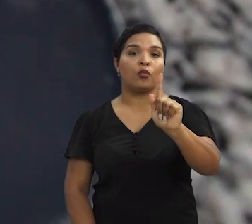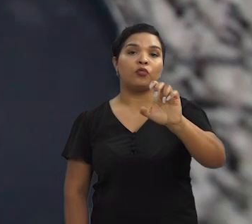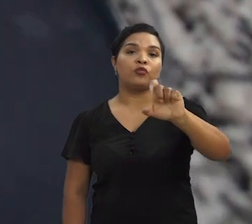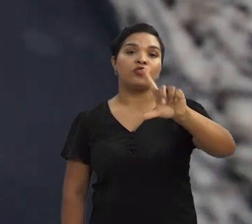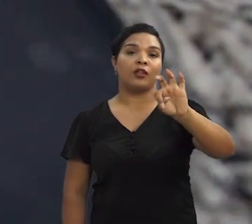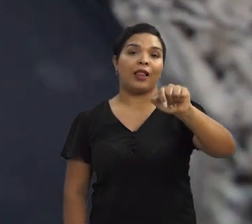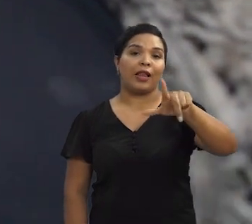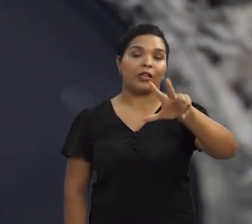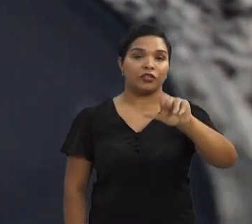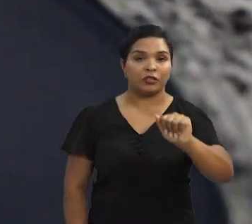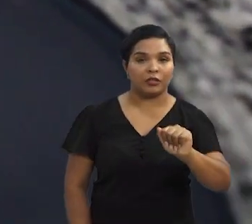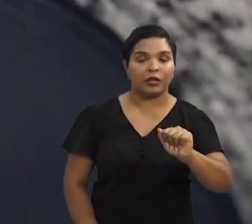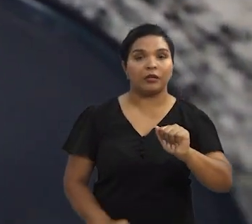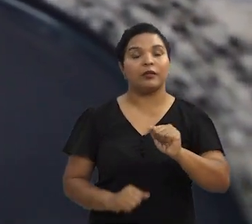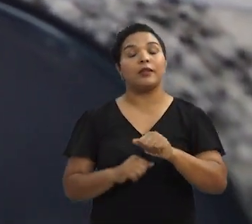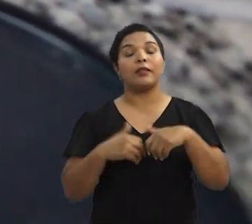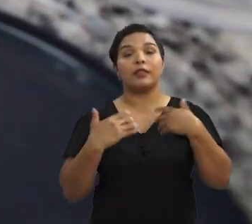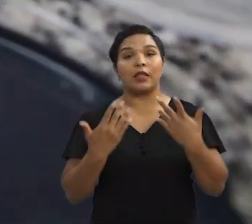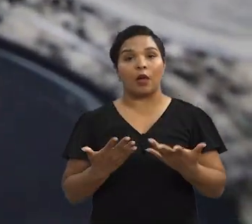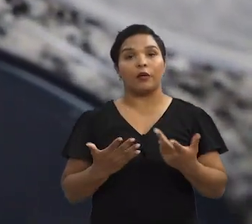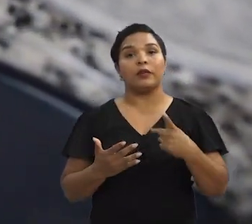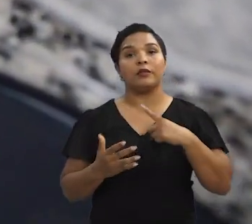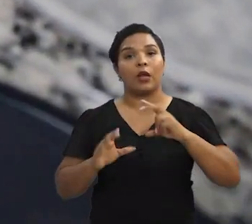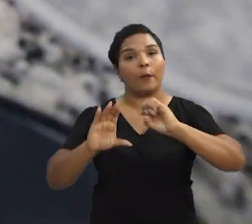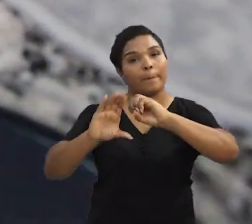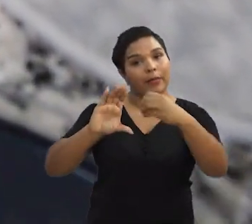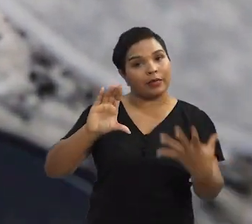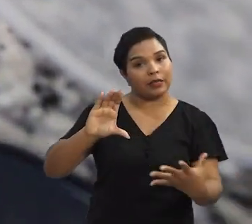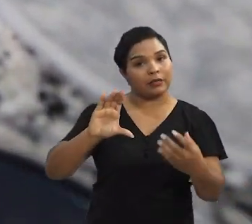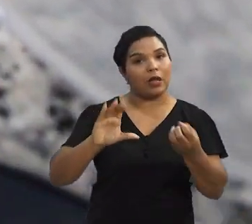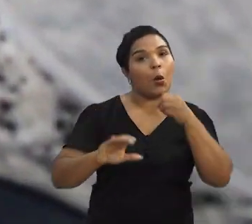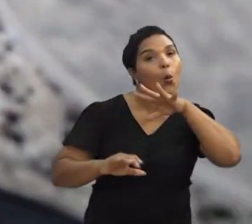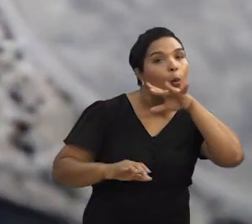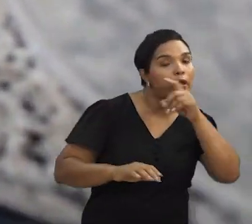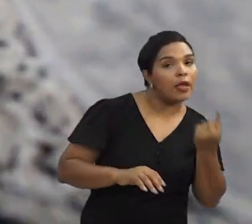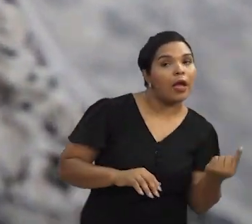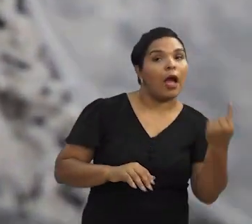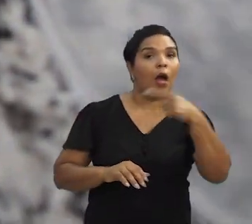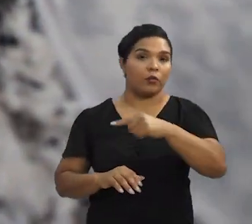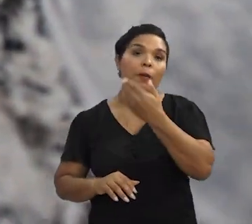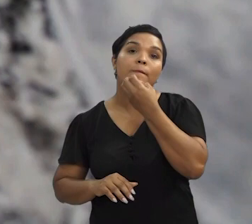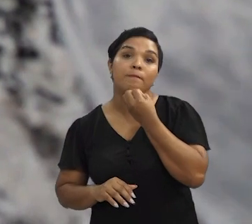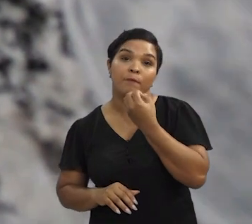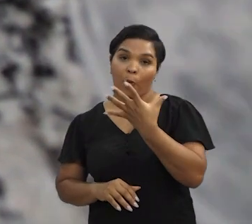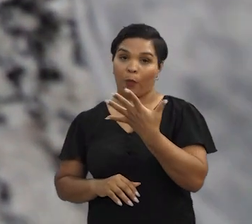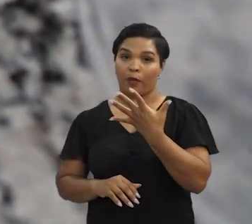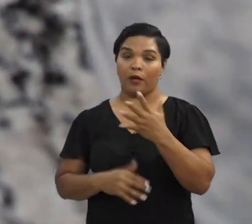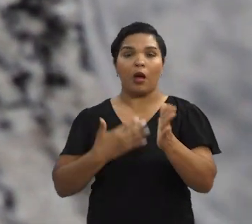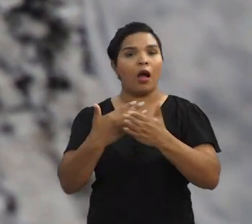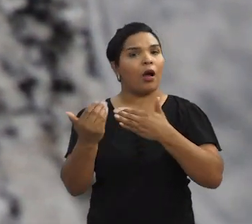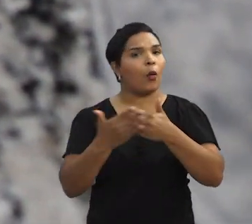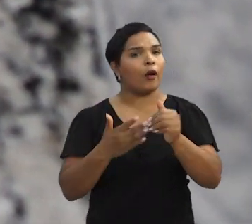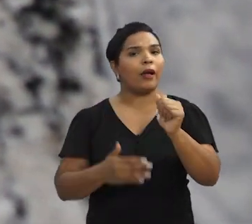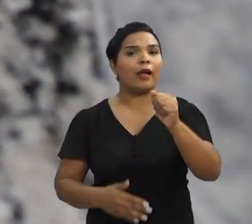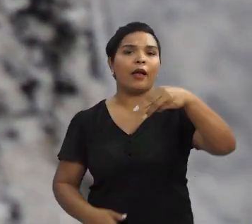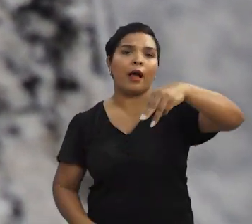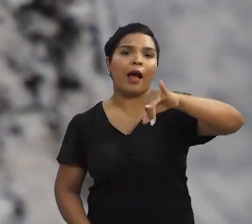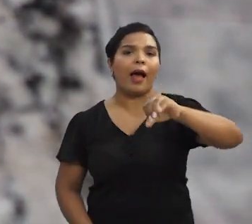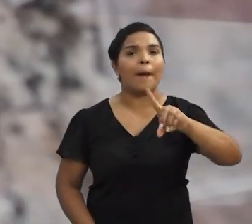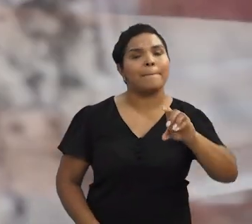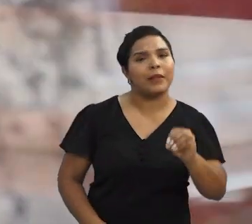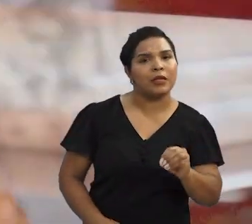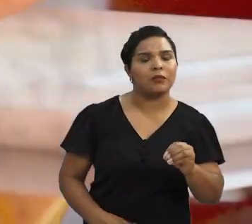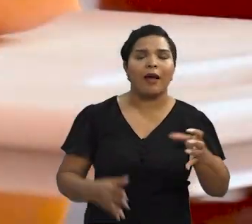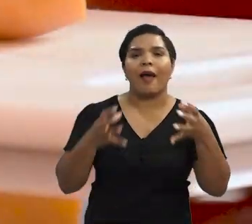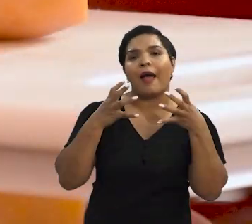uma forma de você compensar. Então, enquanto uma tem uma propriedade ruim, a outra vem e compensa. Qualquer amido,